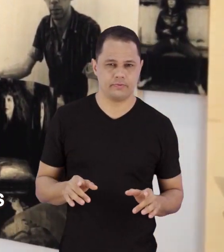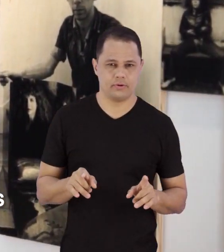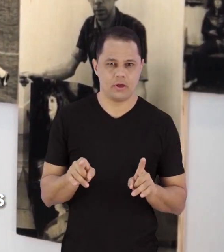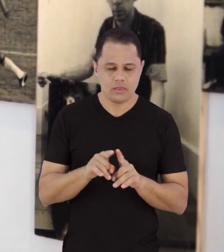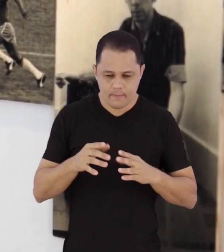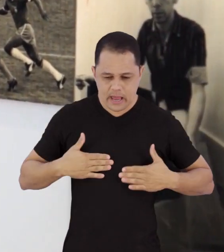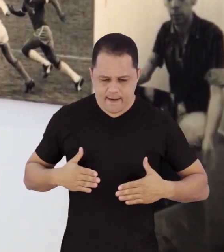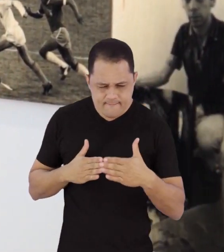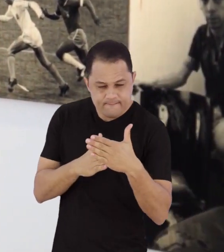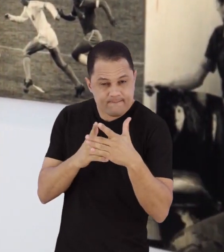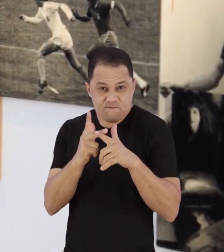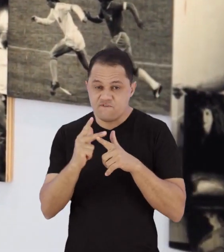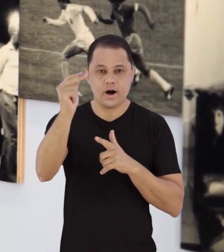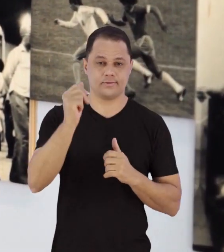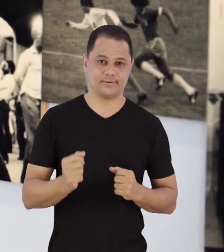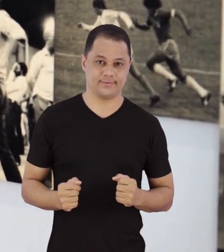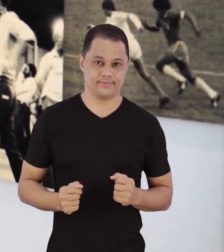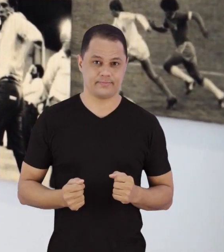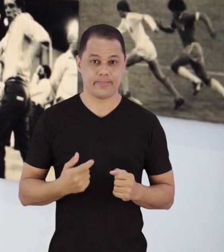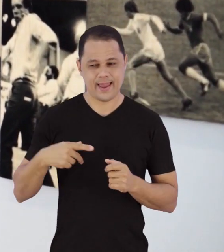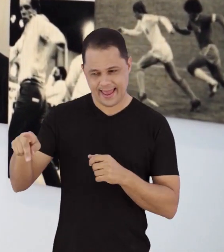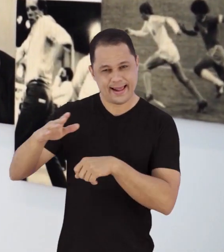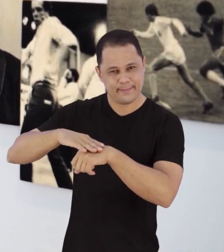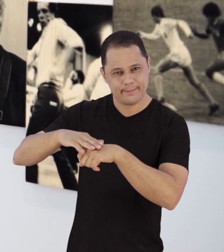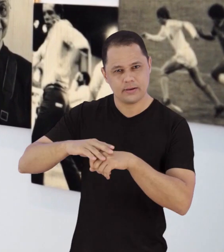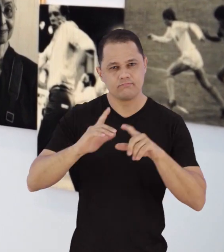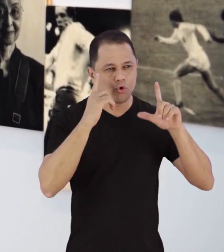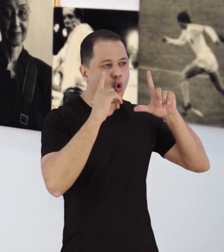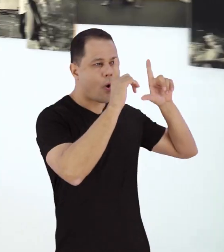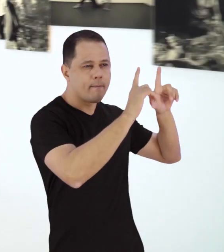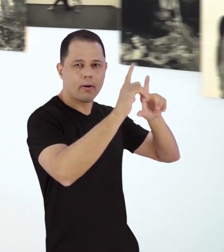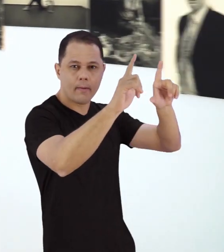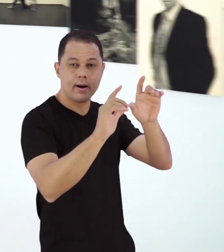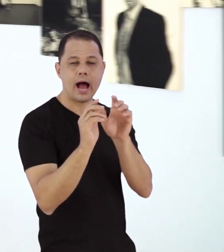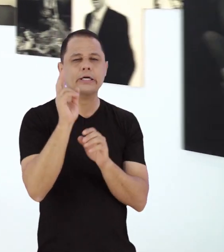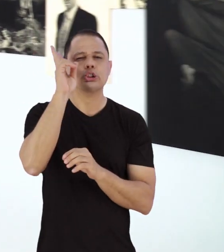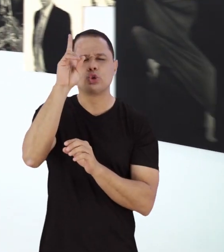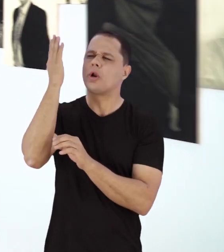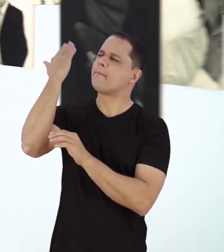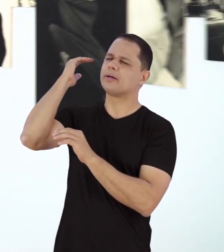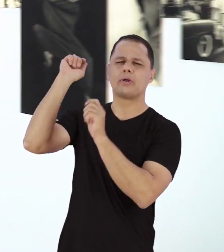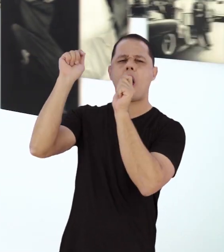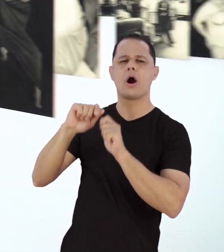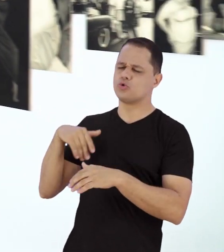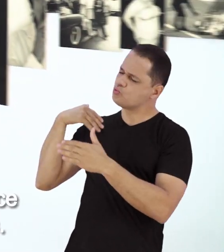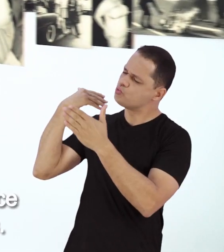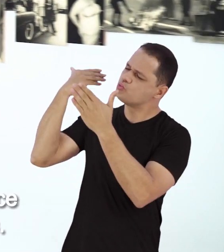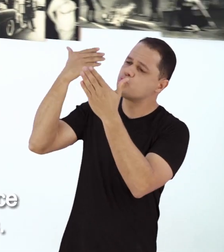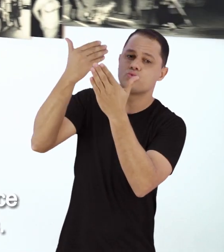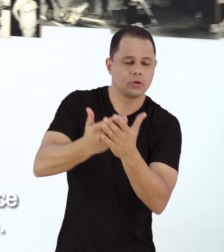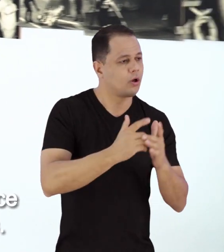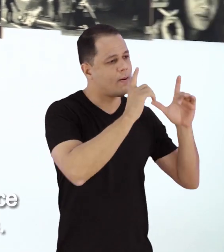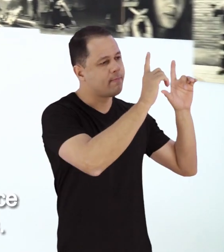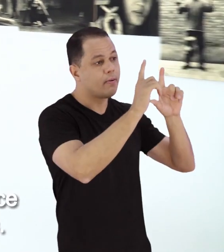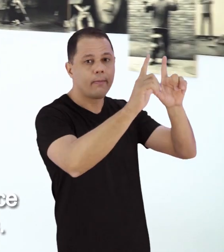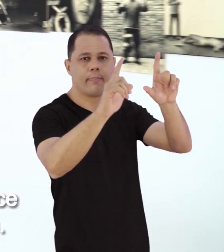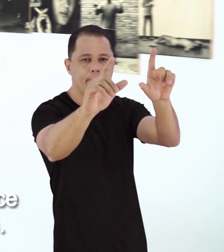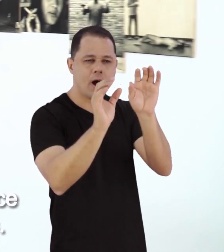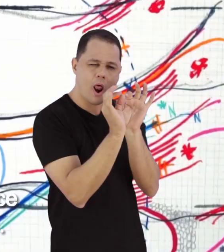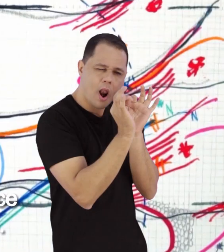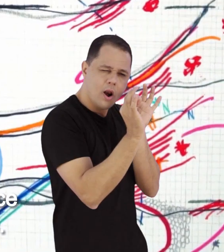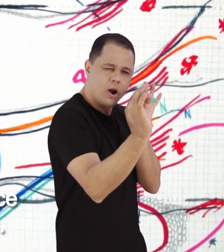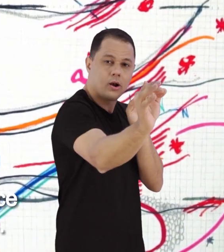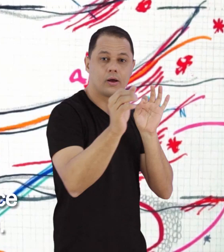história da arte, colocando seus olhares em uma linha reta de 10 metros de comprimento. O movimento nas